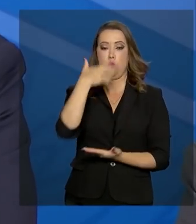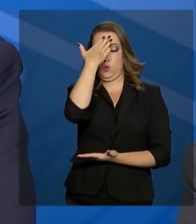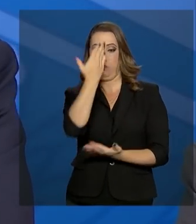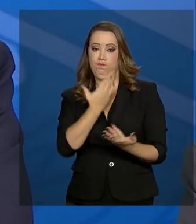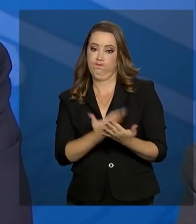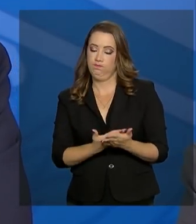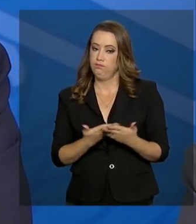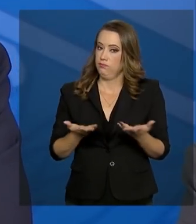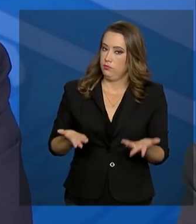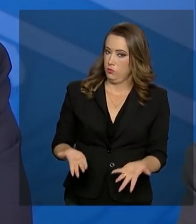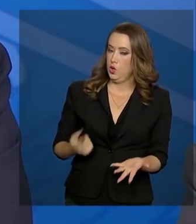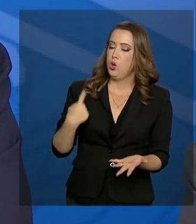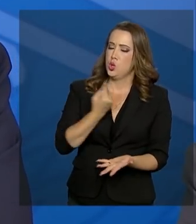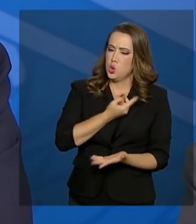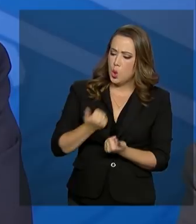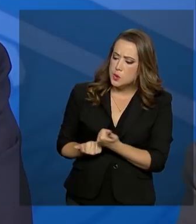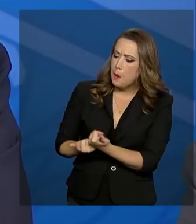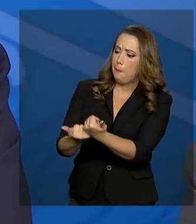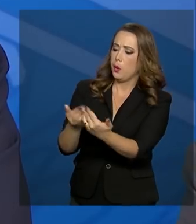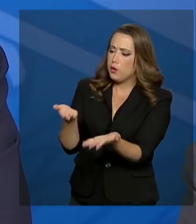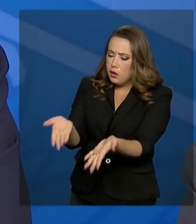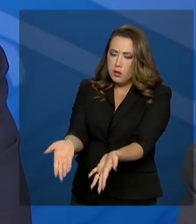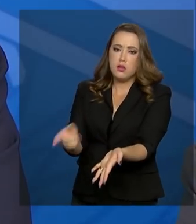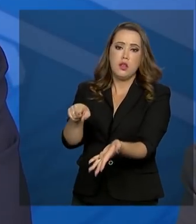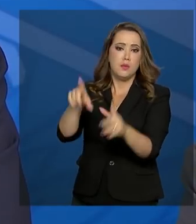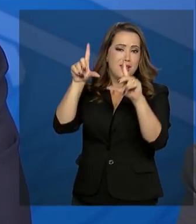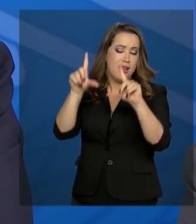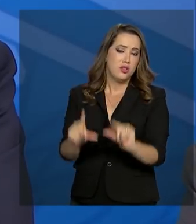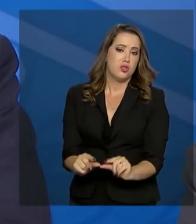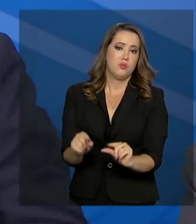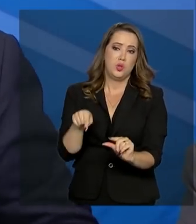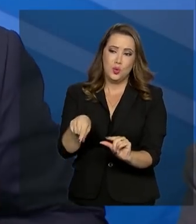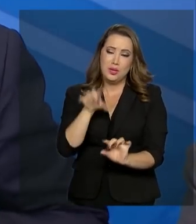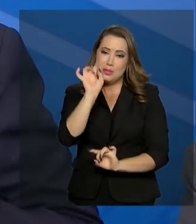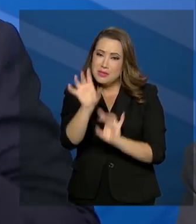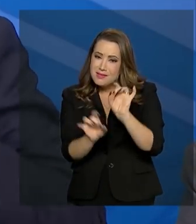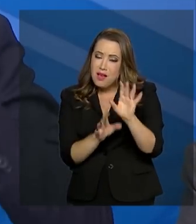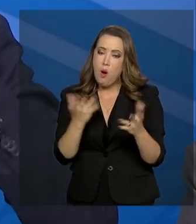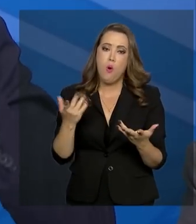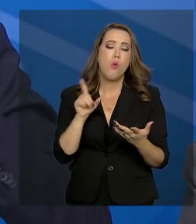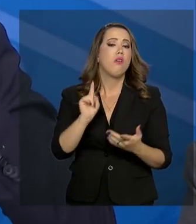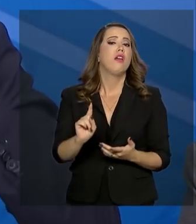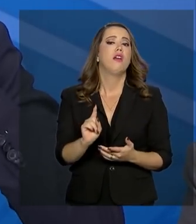nós ajudaremos muito a diminuir, em especial, o conflito